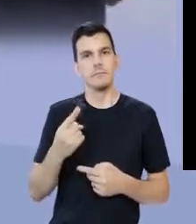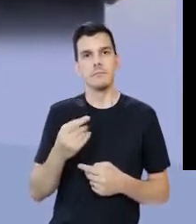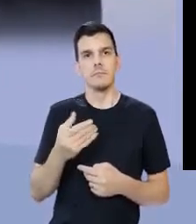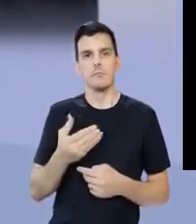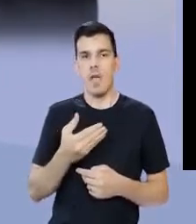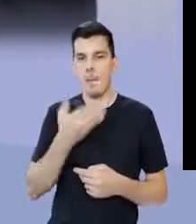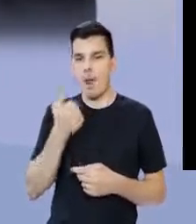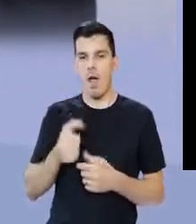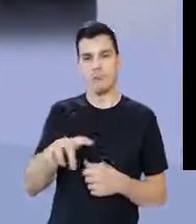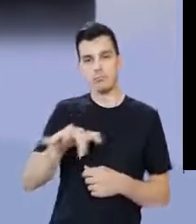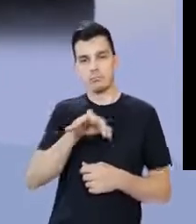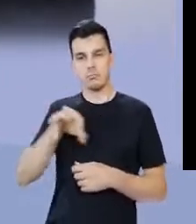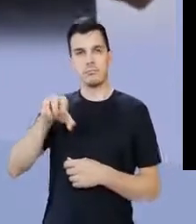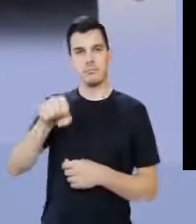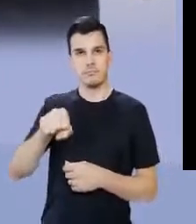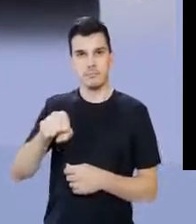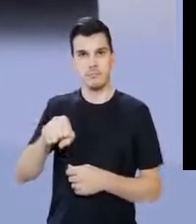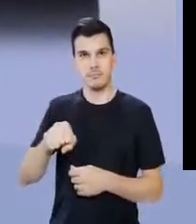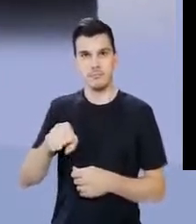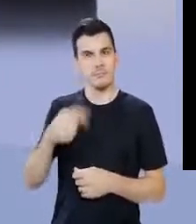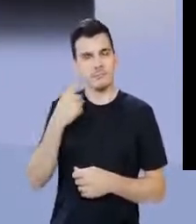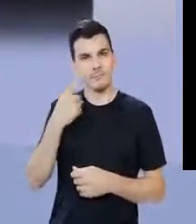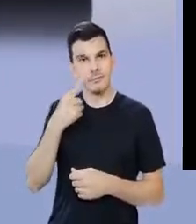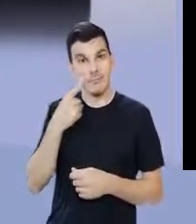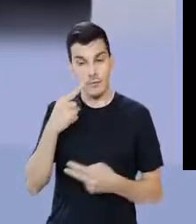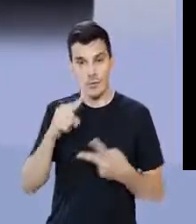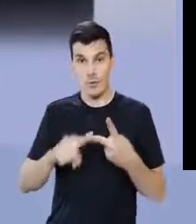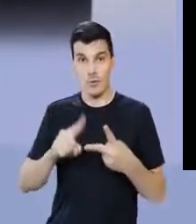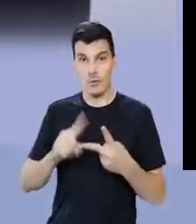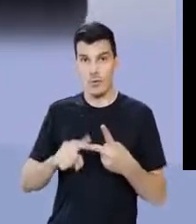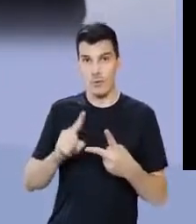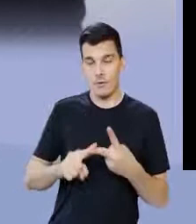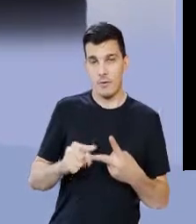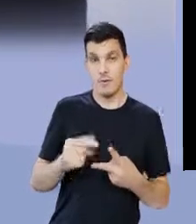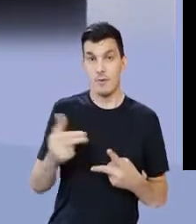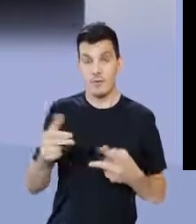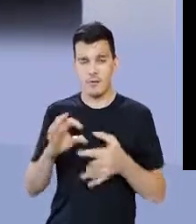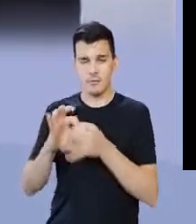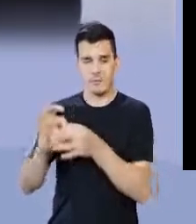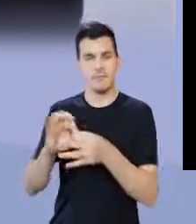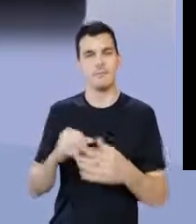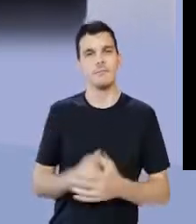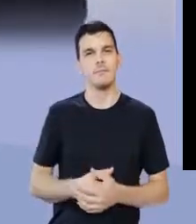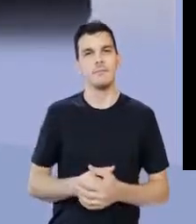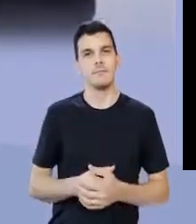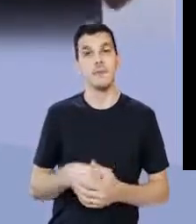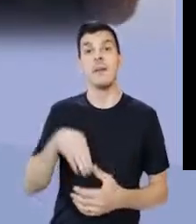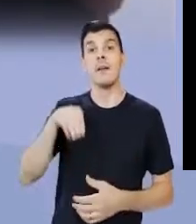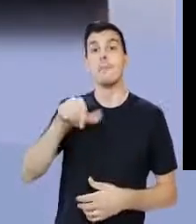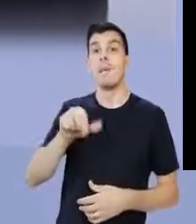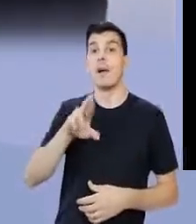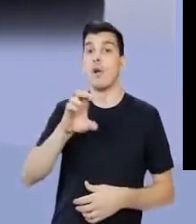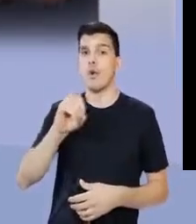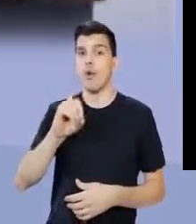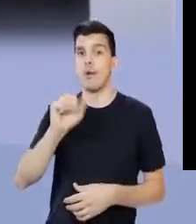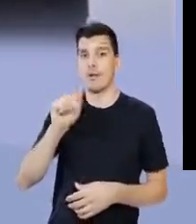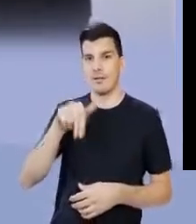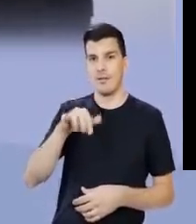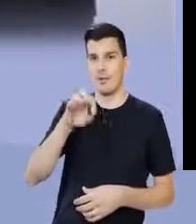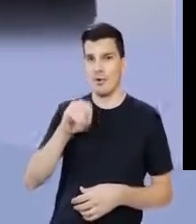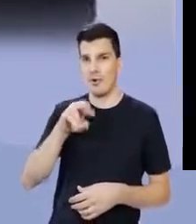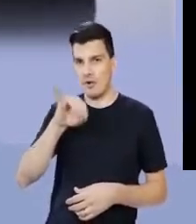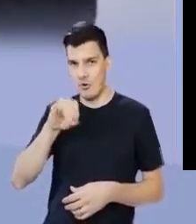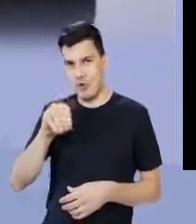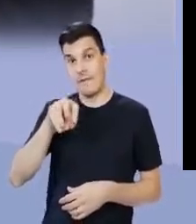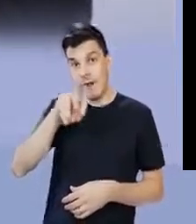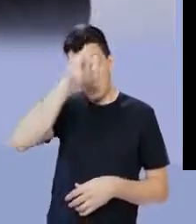Otávio, então, fica com a melhor parte da Europa, coloca um lépido também com a África, com a Ásia, mas apontou e vai pro Egito,